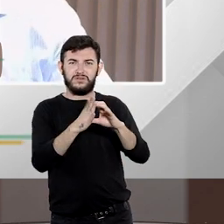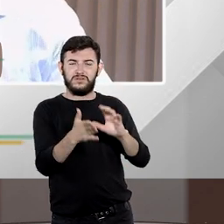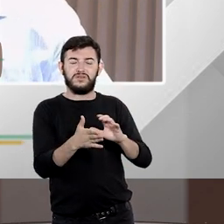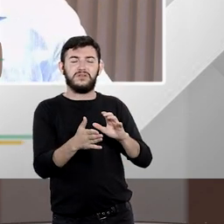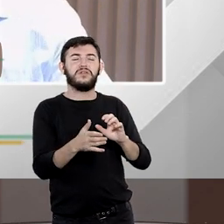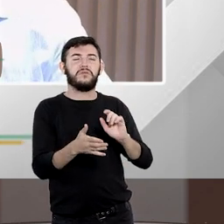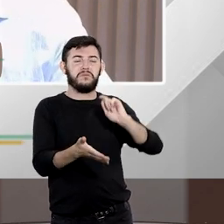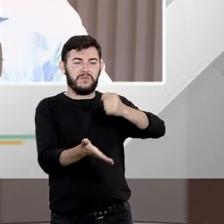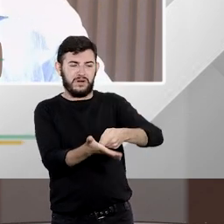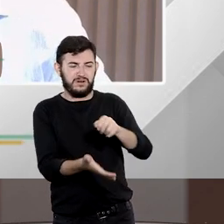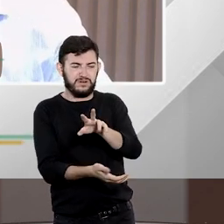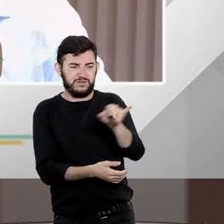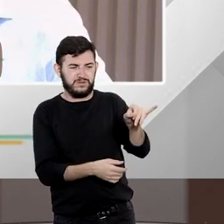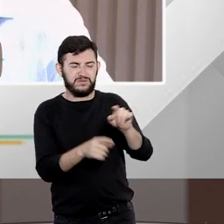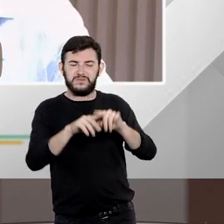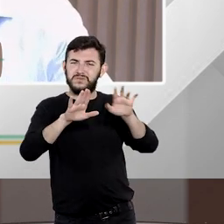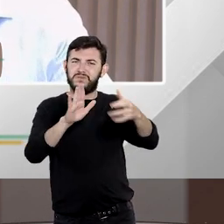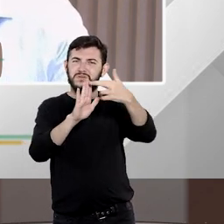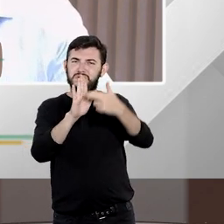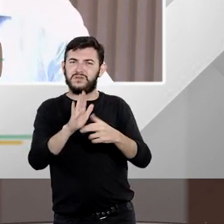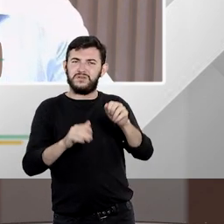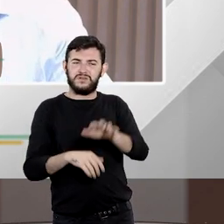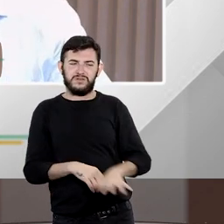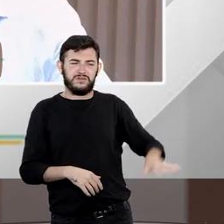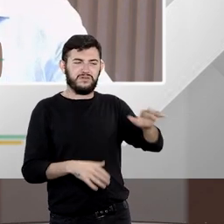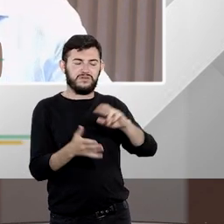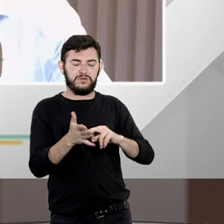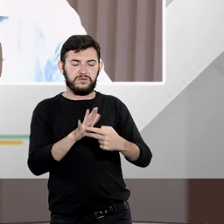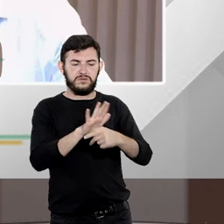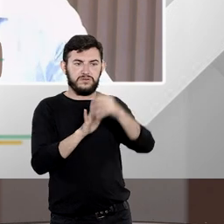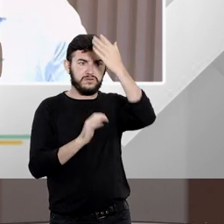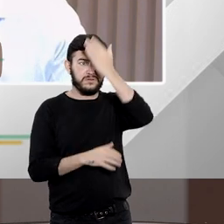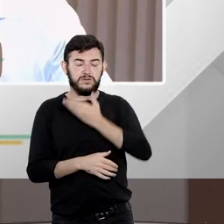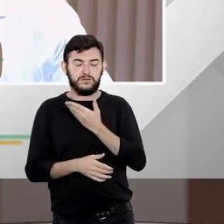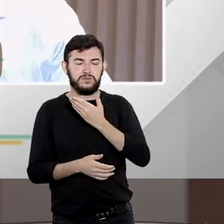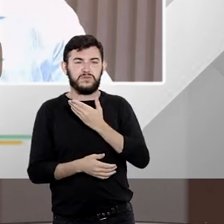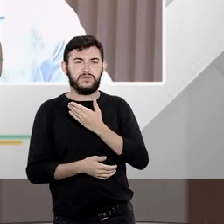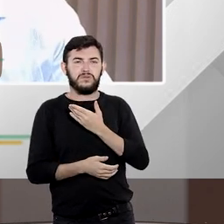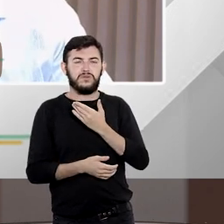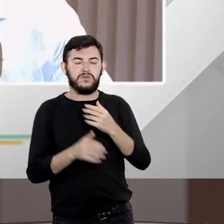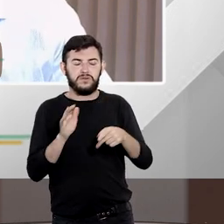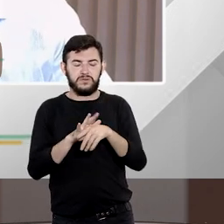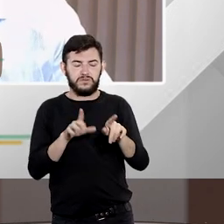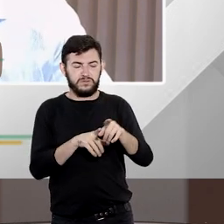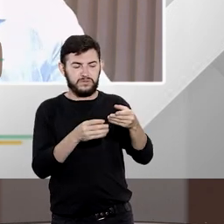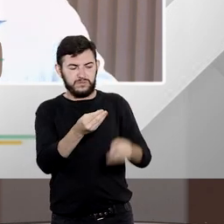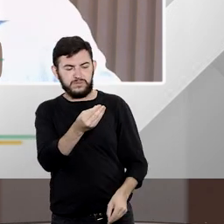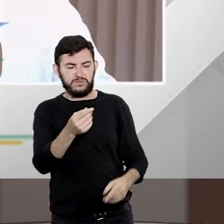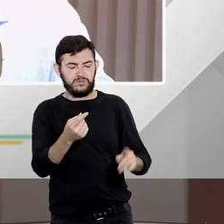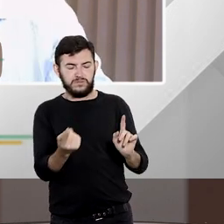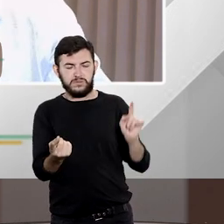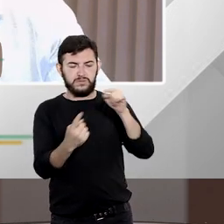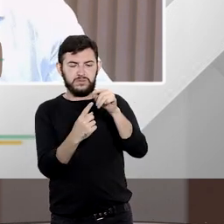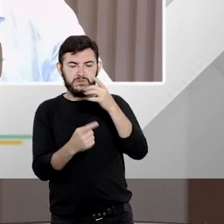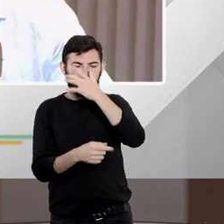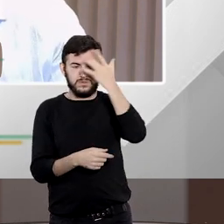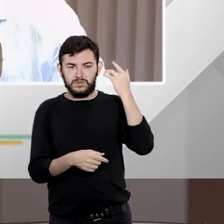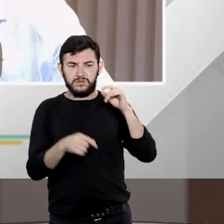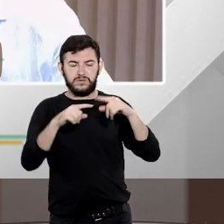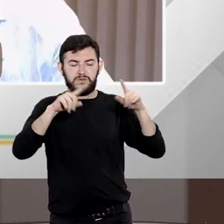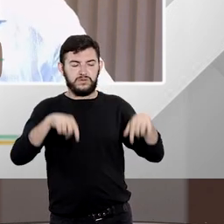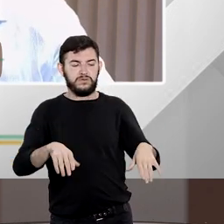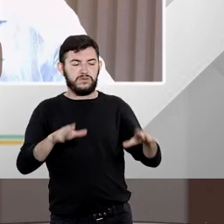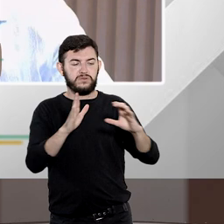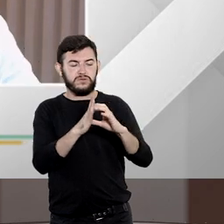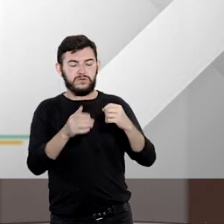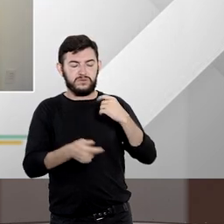a regra geral é a comprovação do dano para que esse agente público ele tenha esse dever de repará